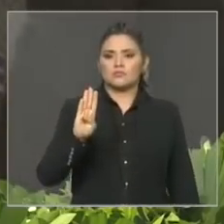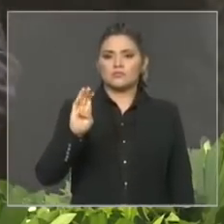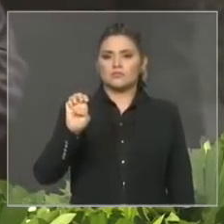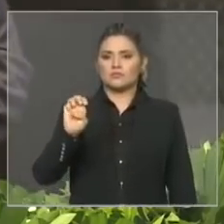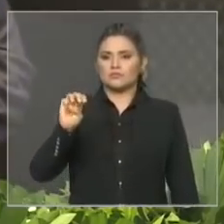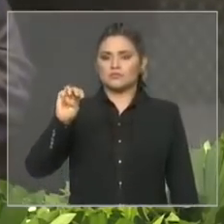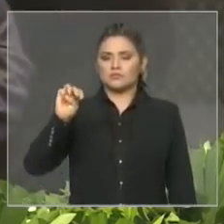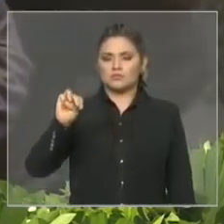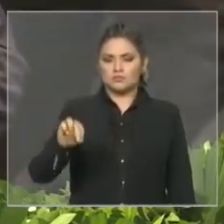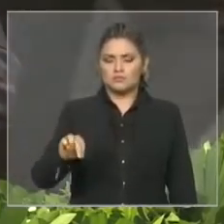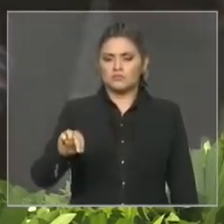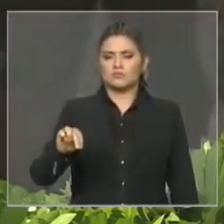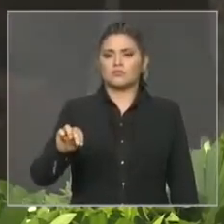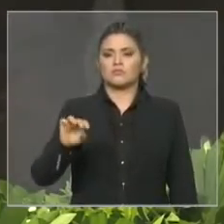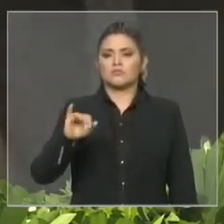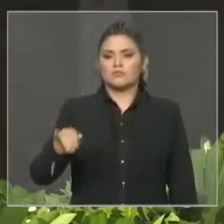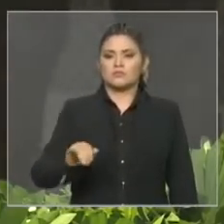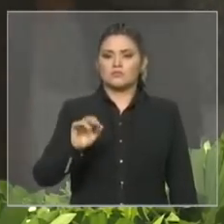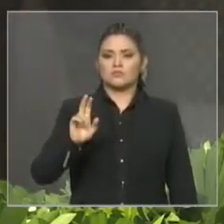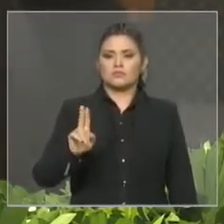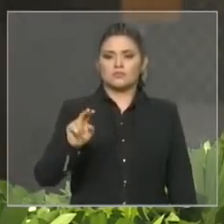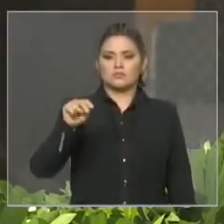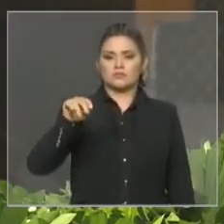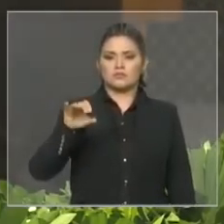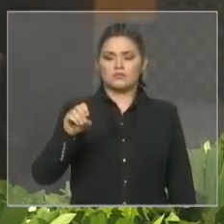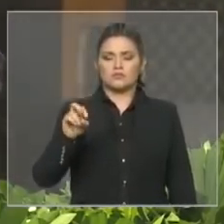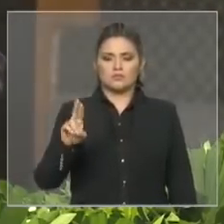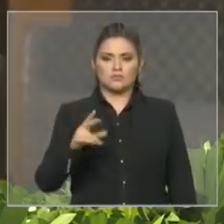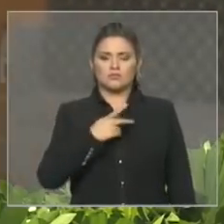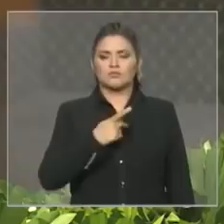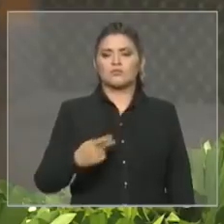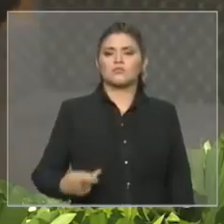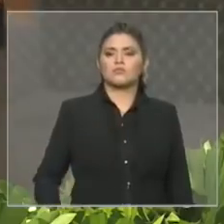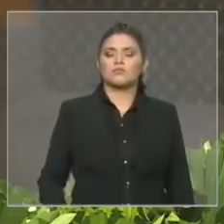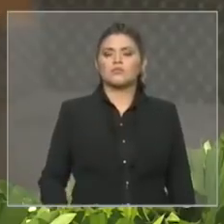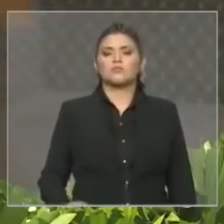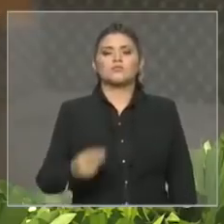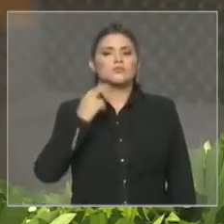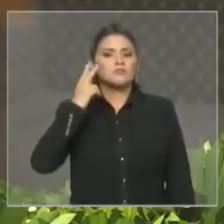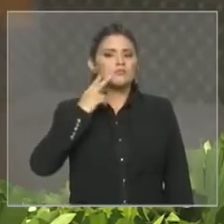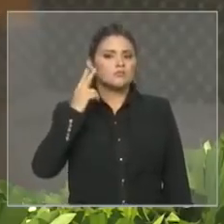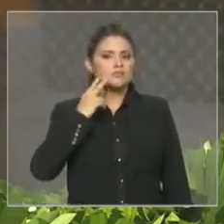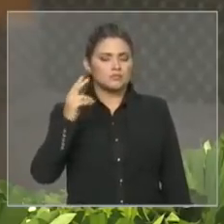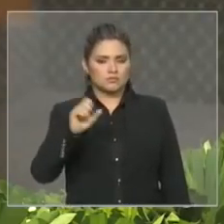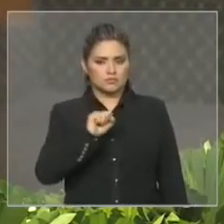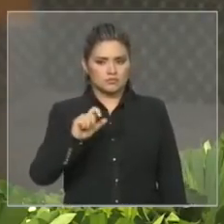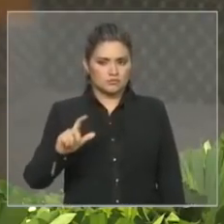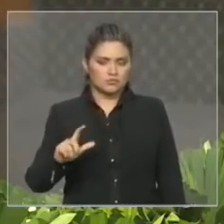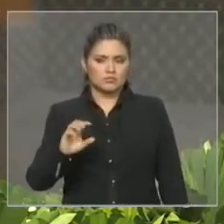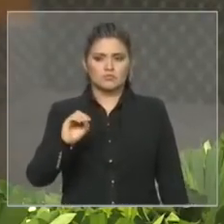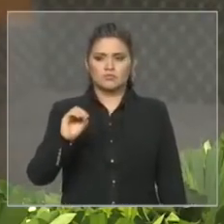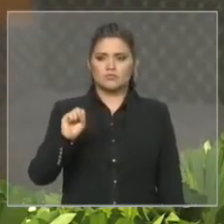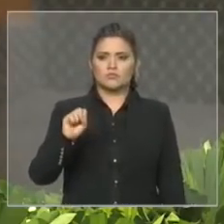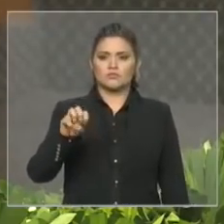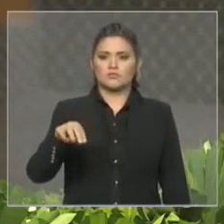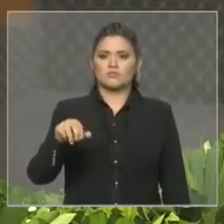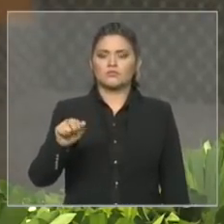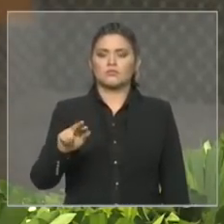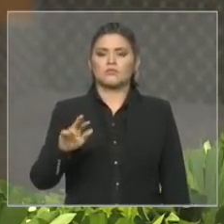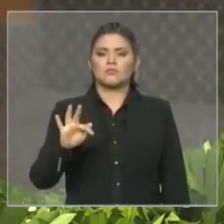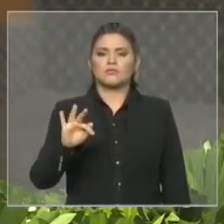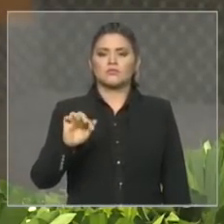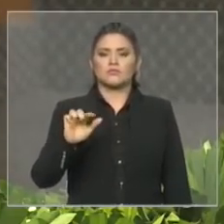o presidente da Câmara Municipal de São Luís, recém-impossado, meus parabéns, Osmar Filho, que aqui se encontra,